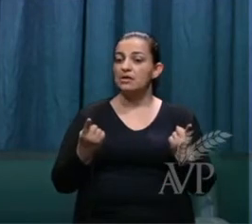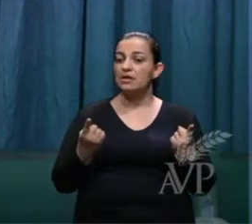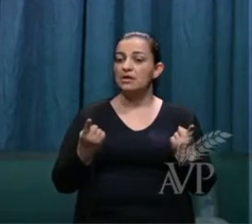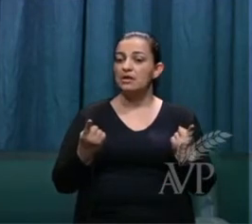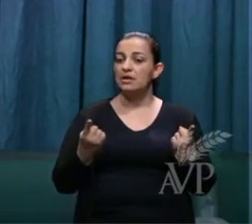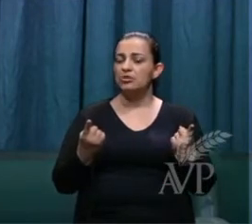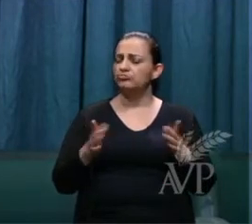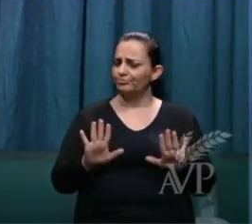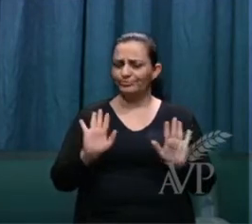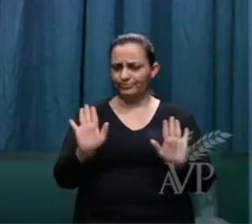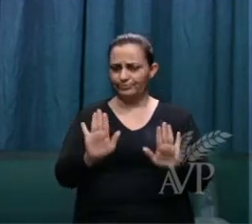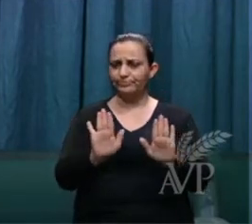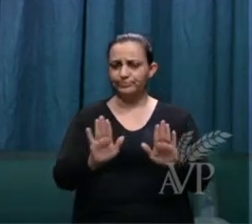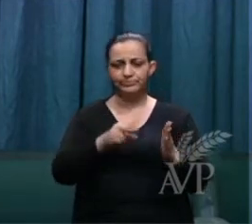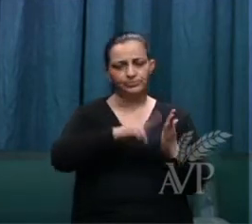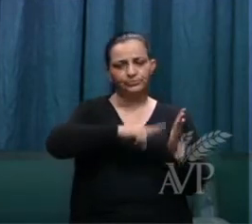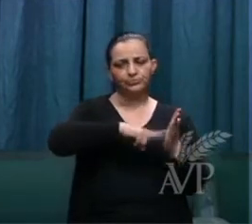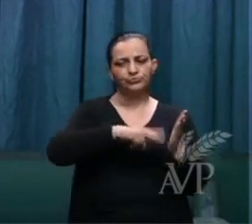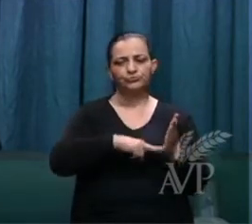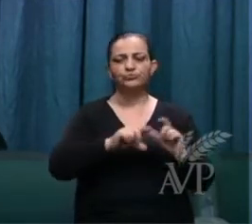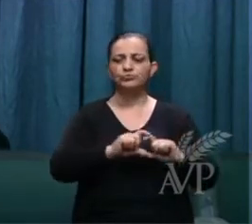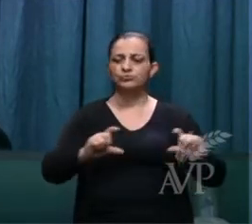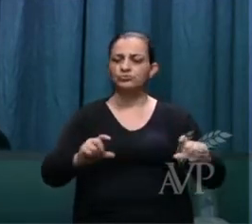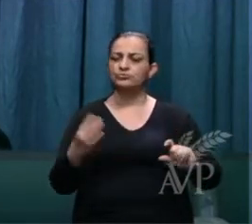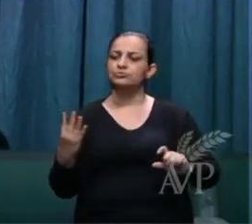eu deixo ler pelo verso 4